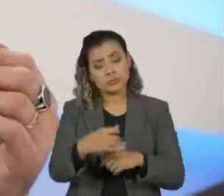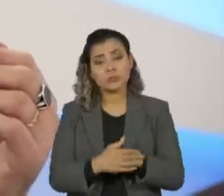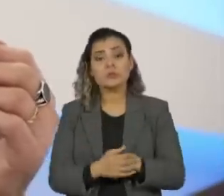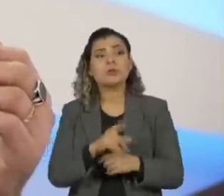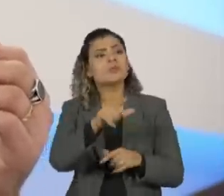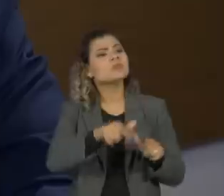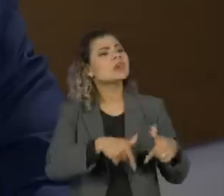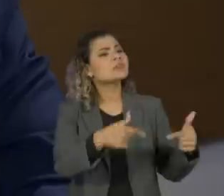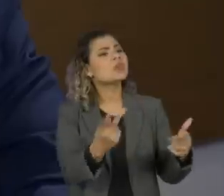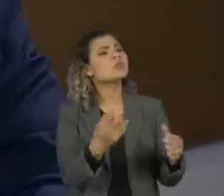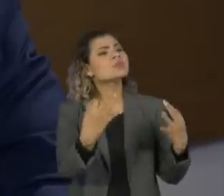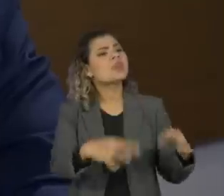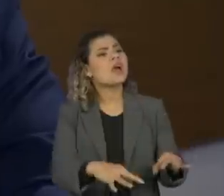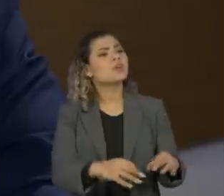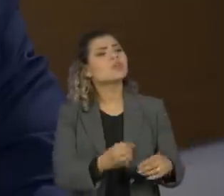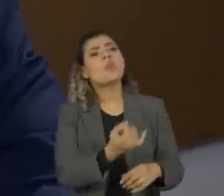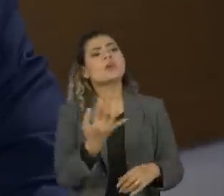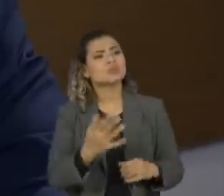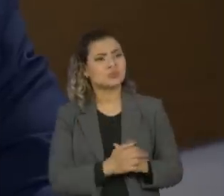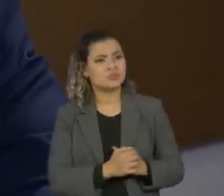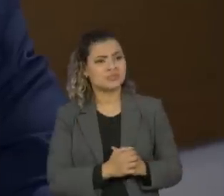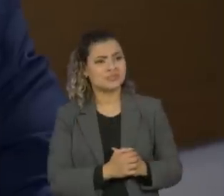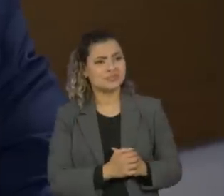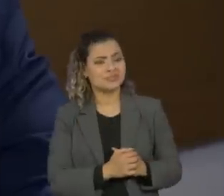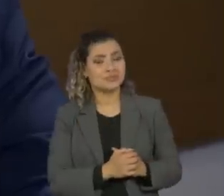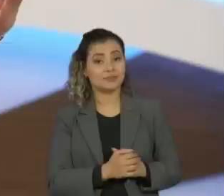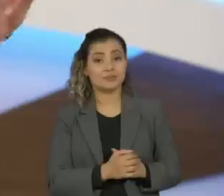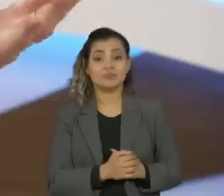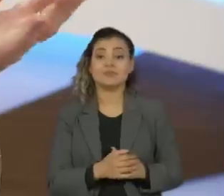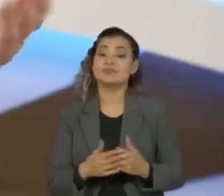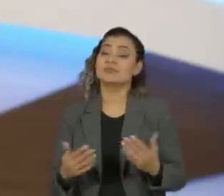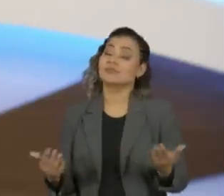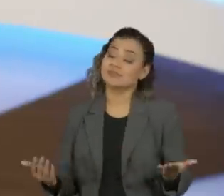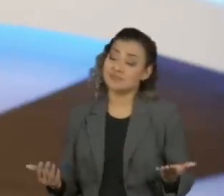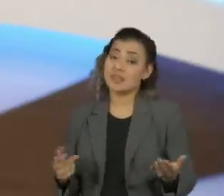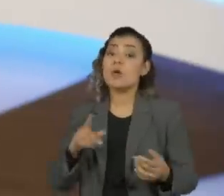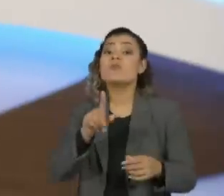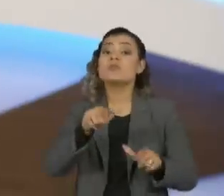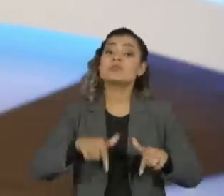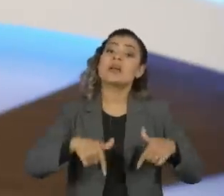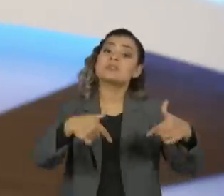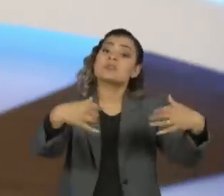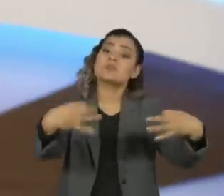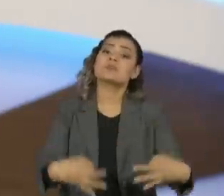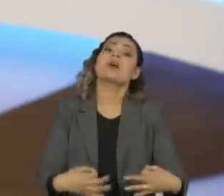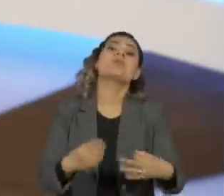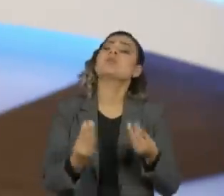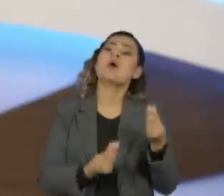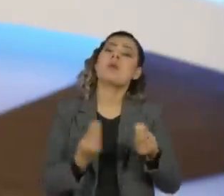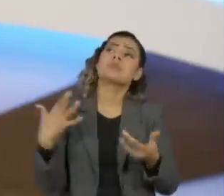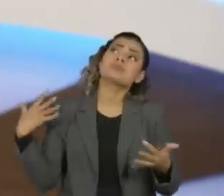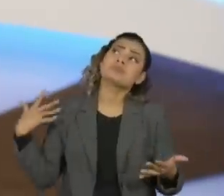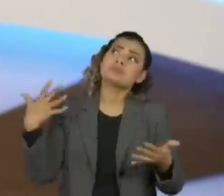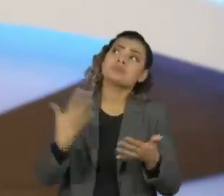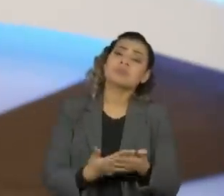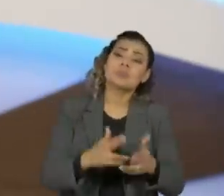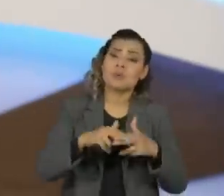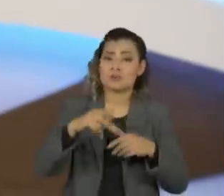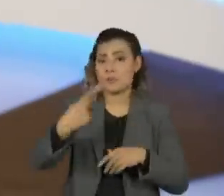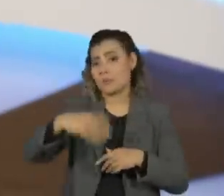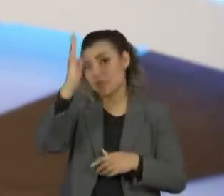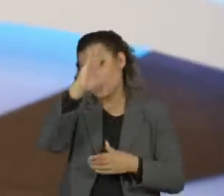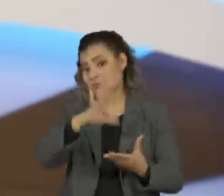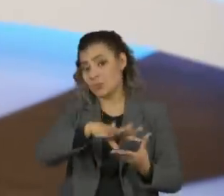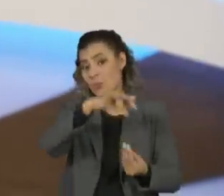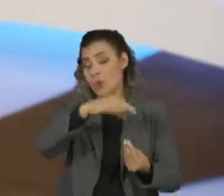votos certos, quando e eu nem Brasil inteiro, não é? Quais foram seus votos acertados desde a redemocratização do Brasil? Eu